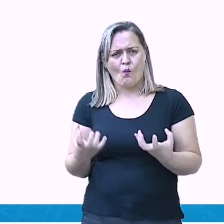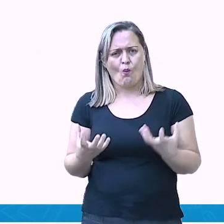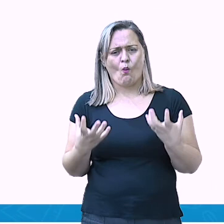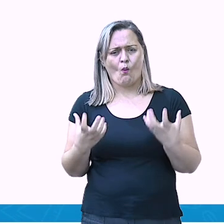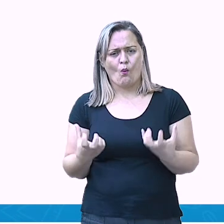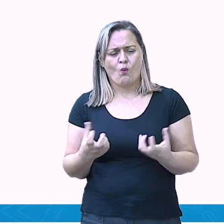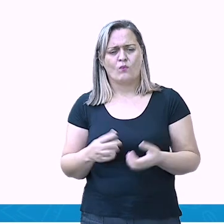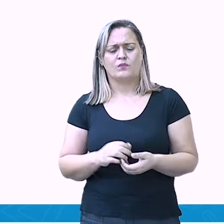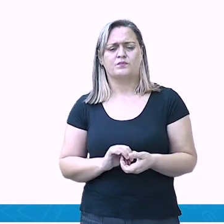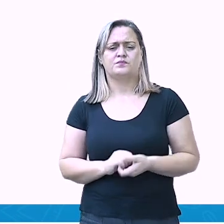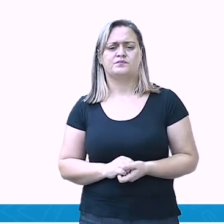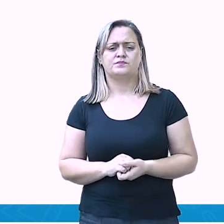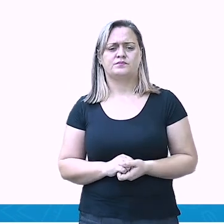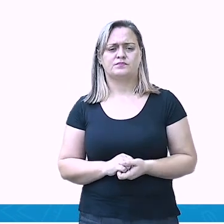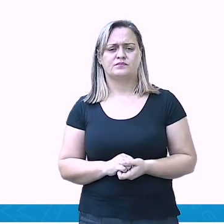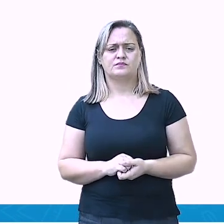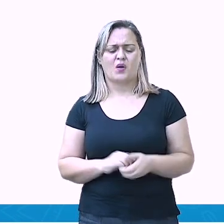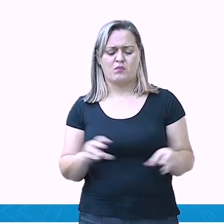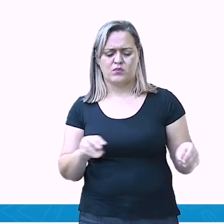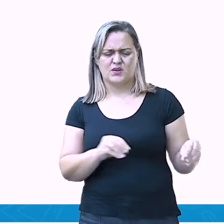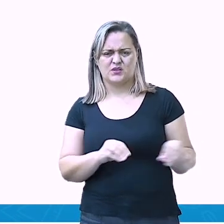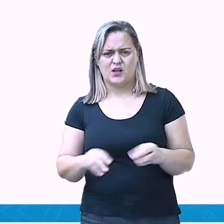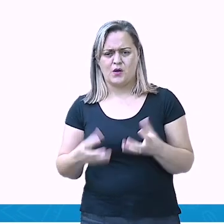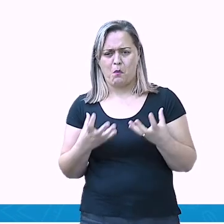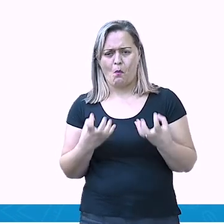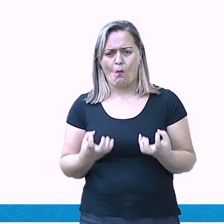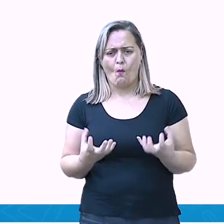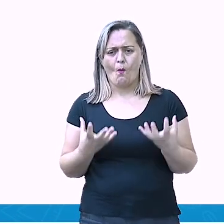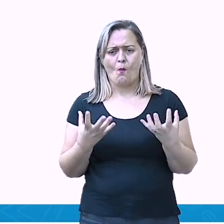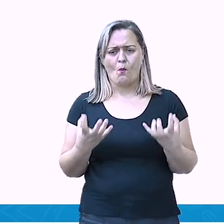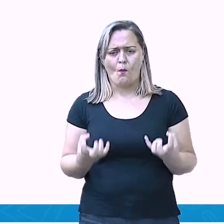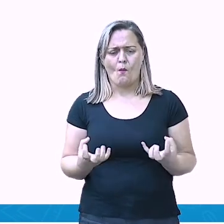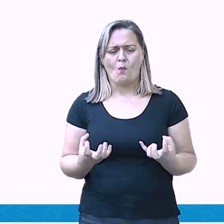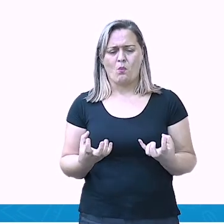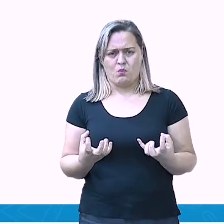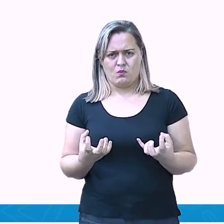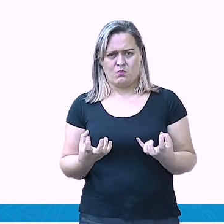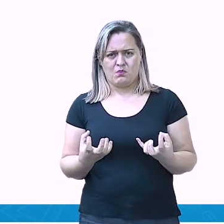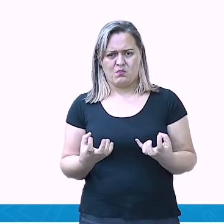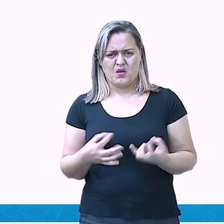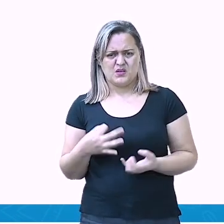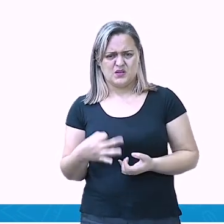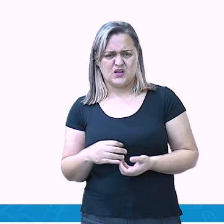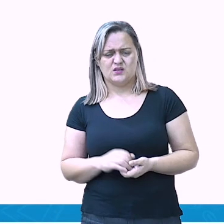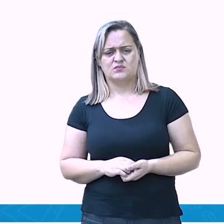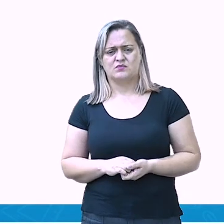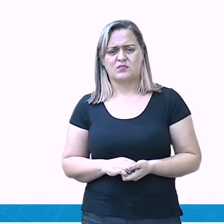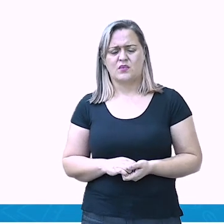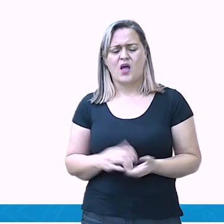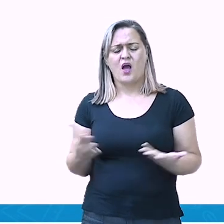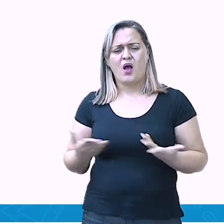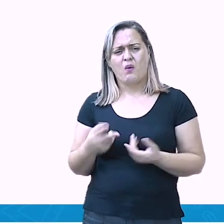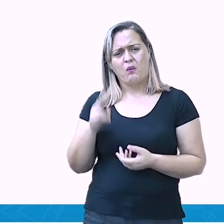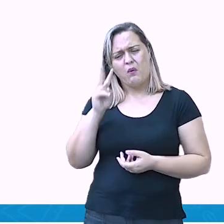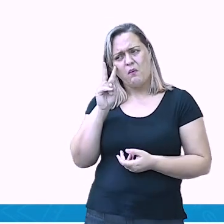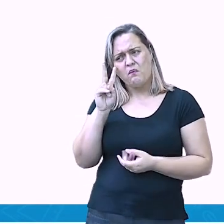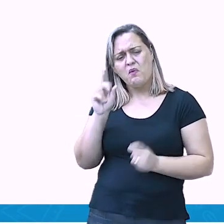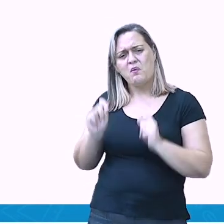Pelo modo que se mostra a terra. Mas vamos ver o que esse chefe da família está dizendo.